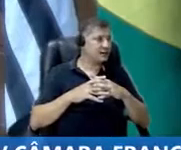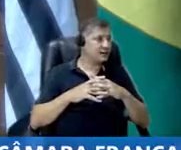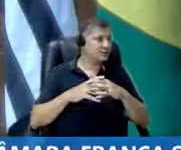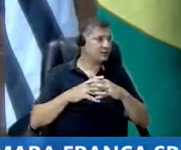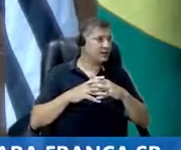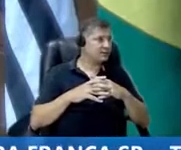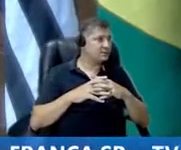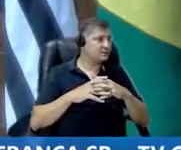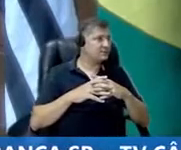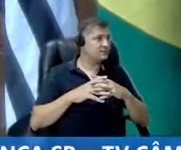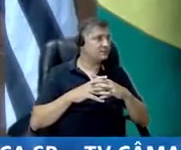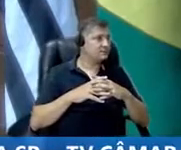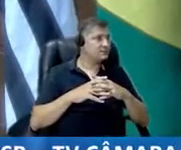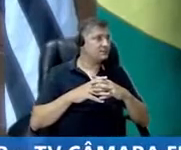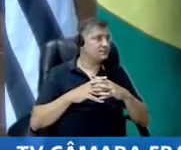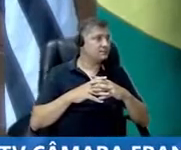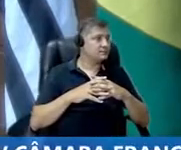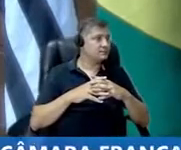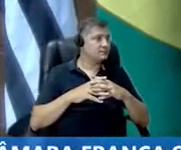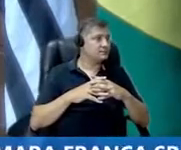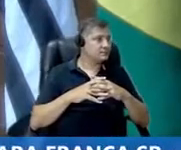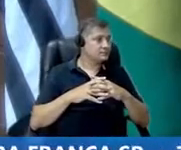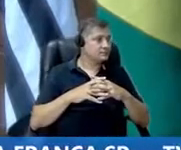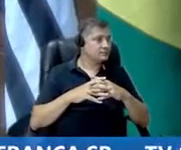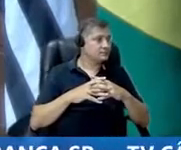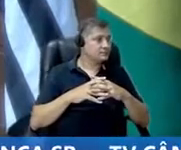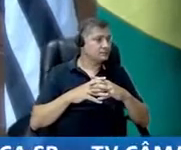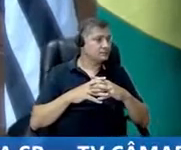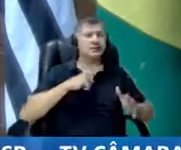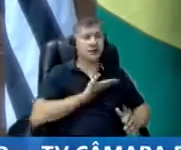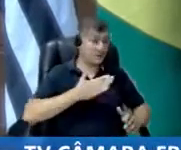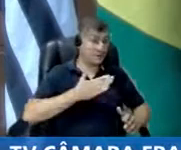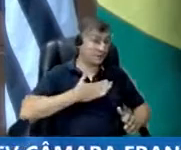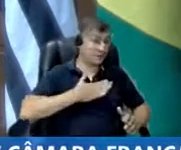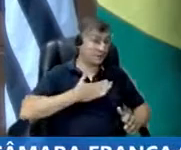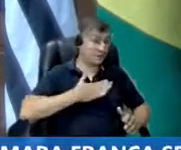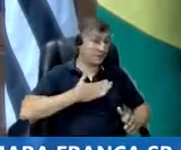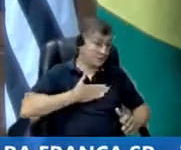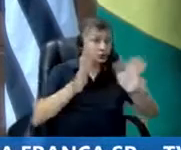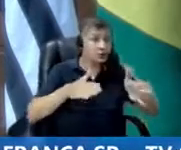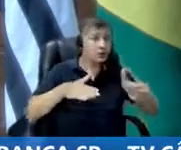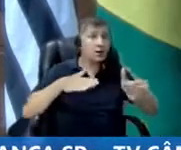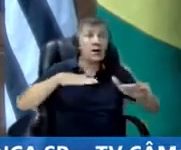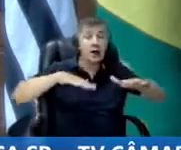o rapaz, amigo meu, que ele prainou na água e bateu no bico do guarda-rei.